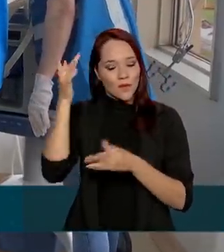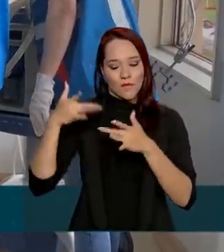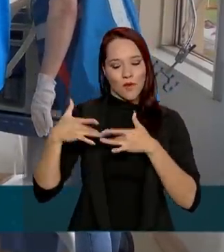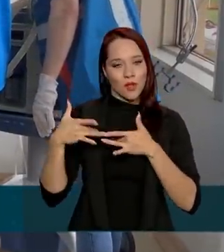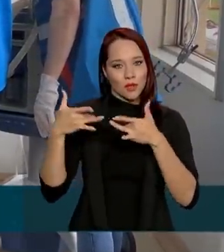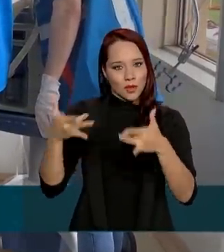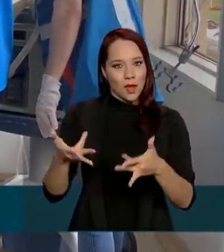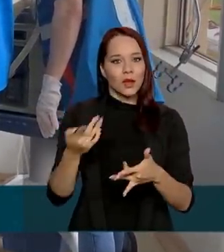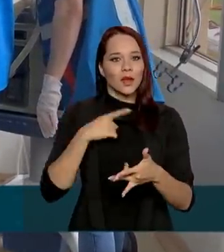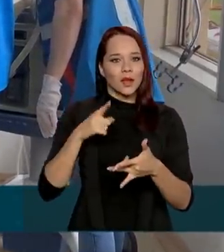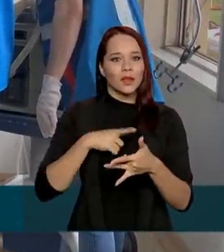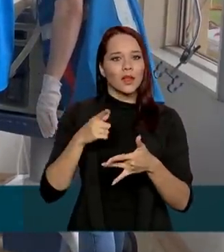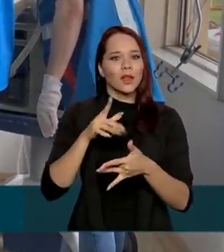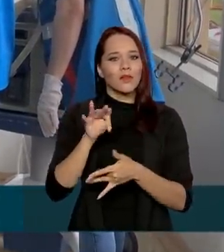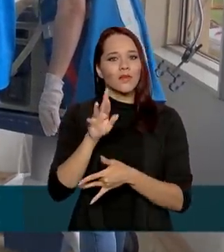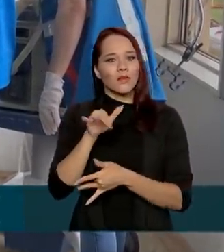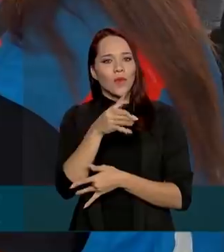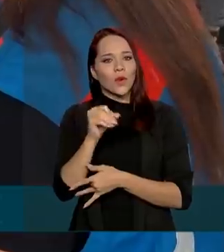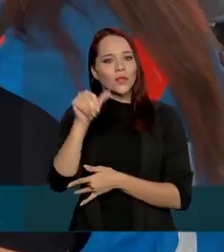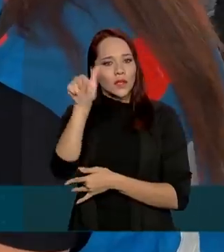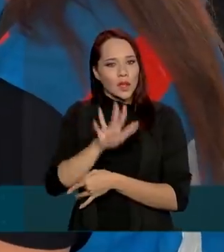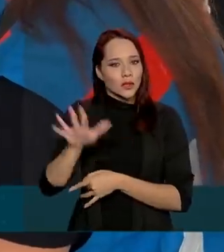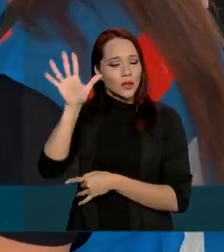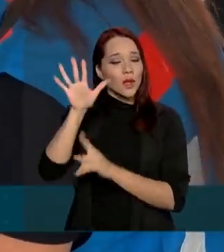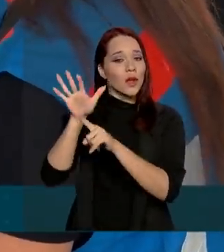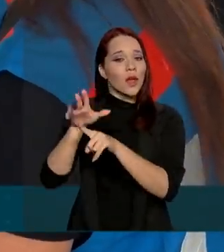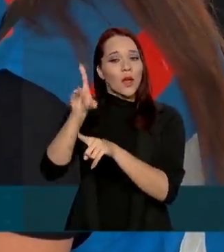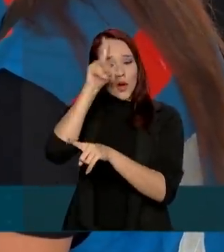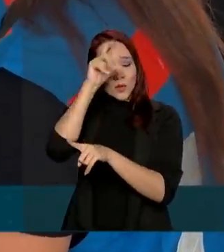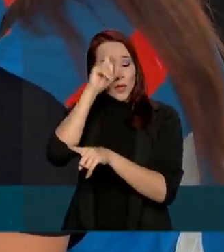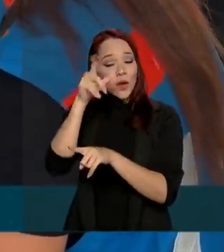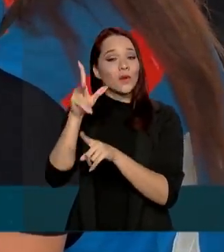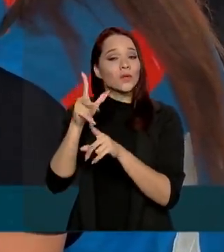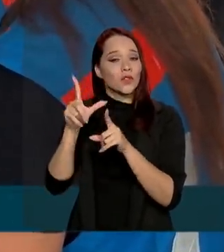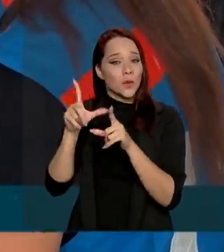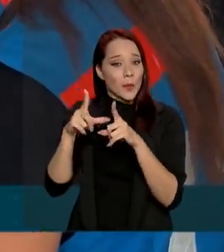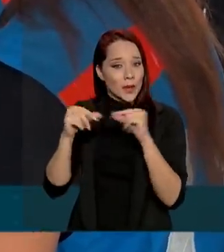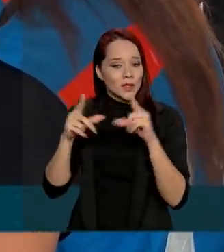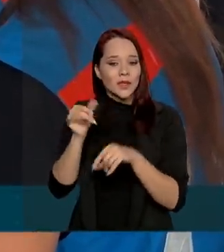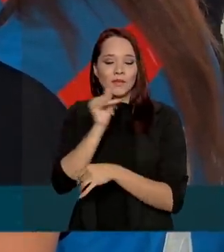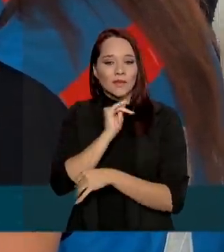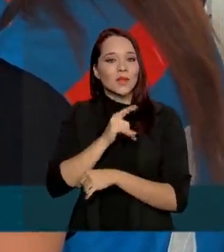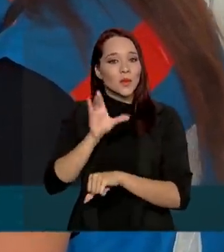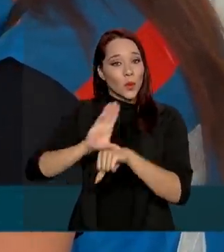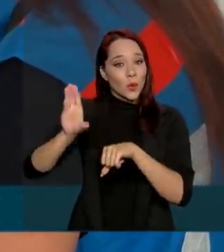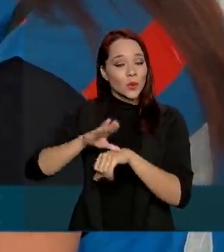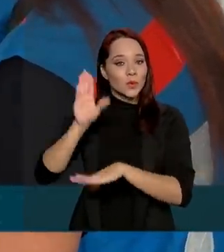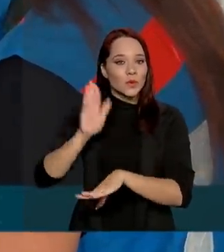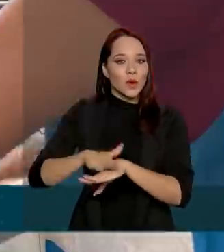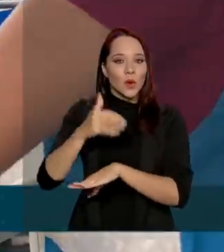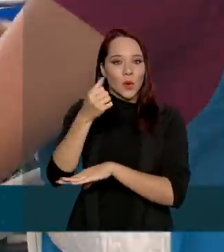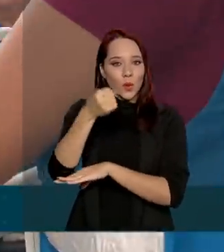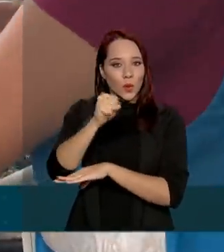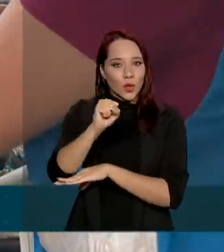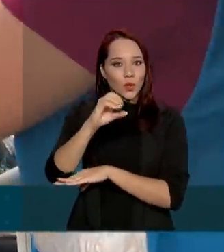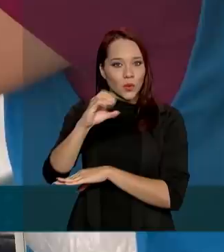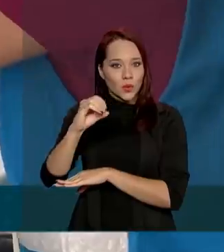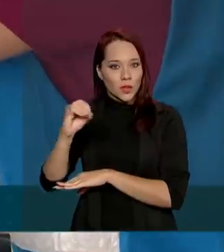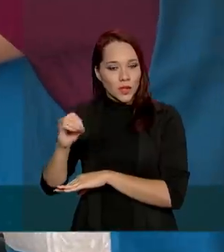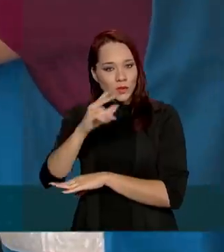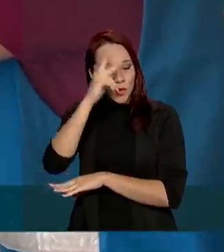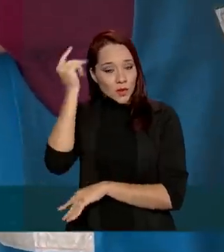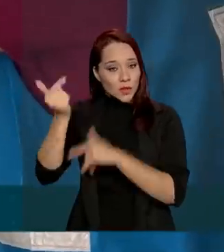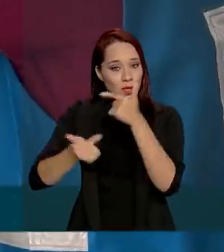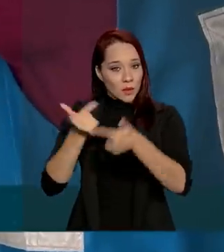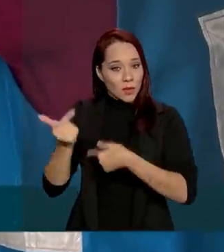compõem a Força Nacional. O Hospital Universitário de Brasília, por exemplo, capacitou 800 funcionários e